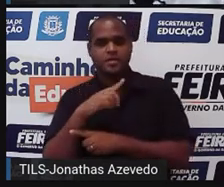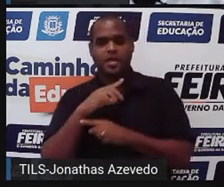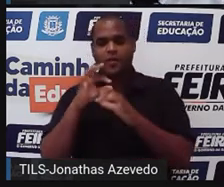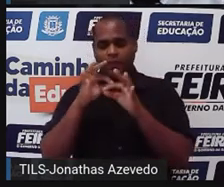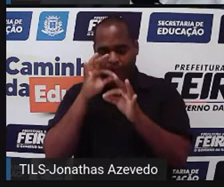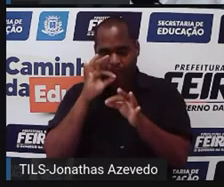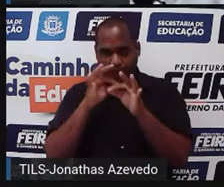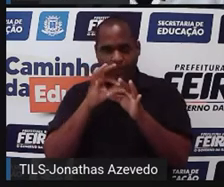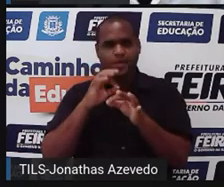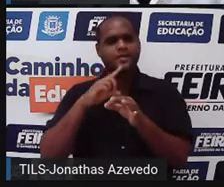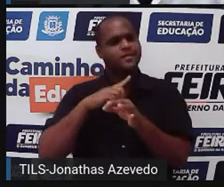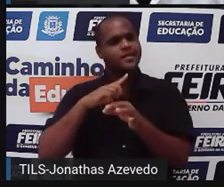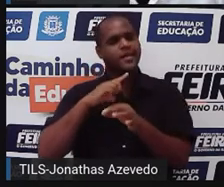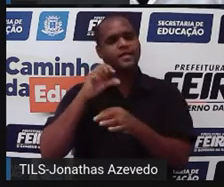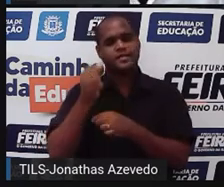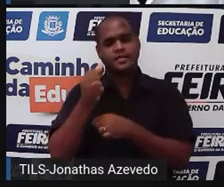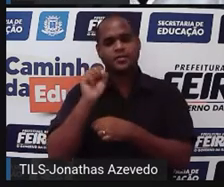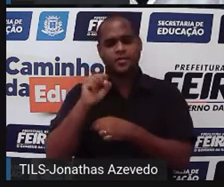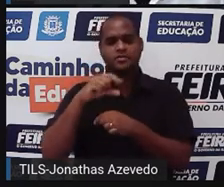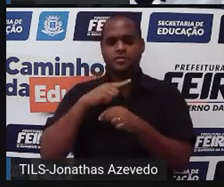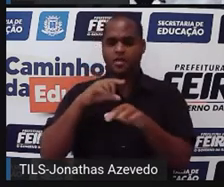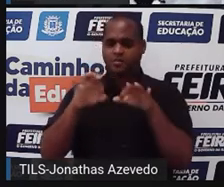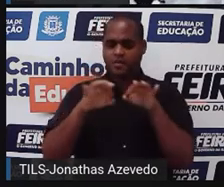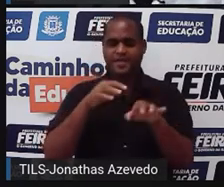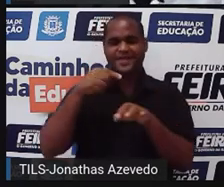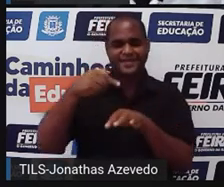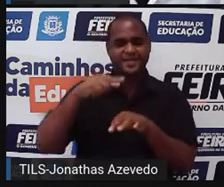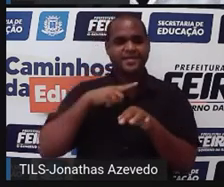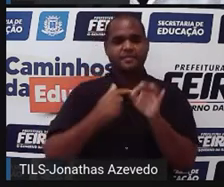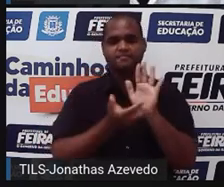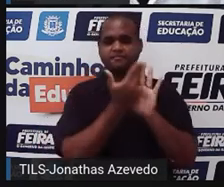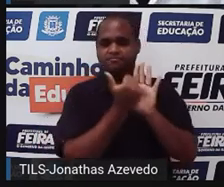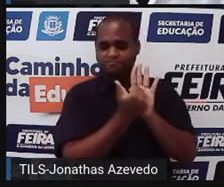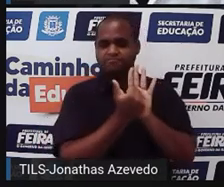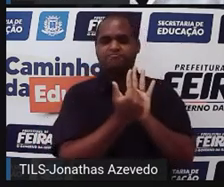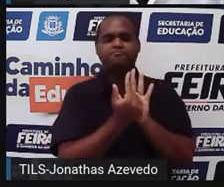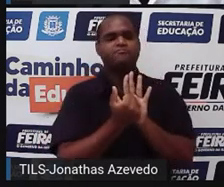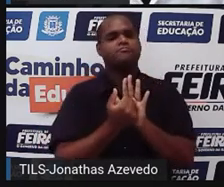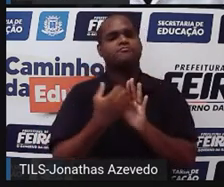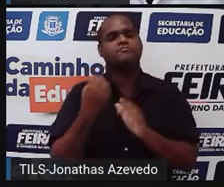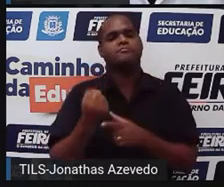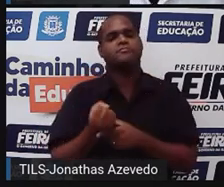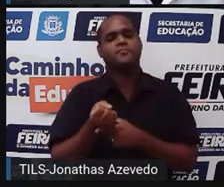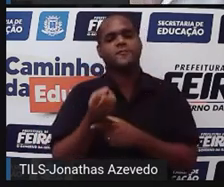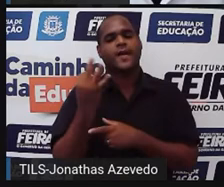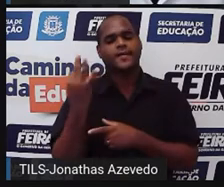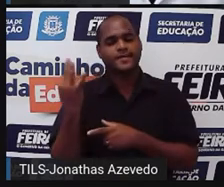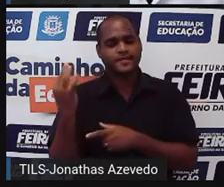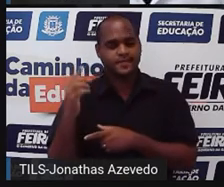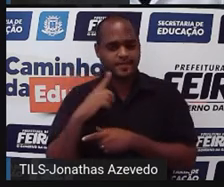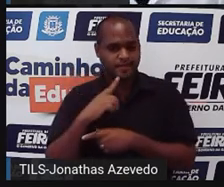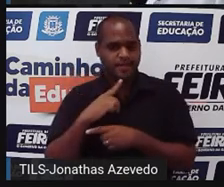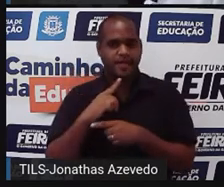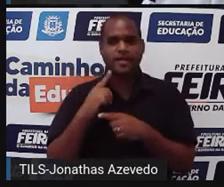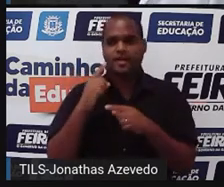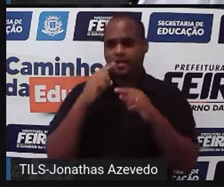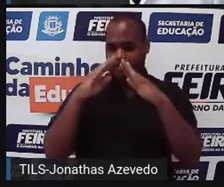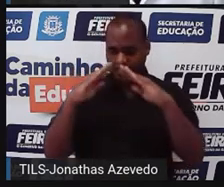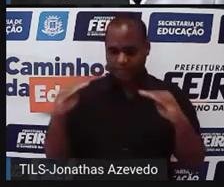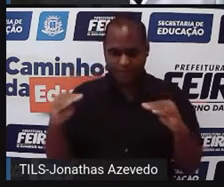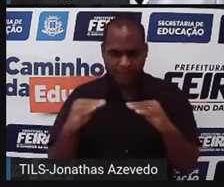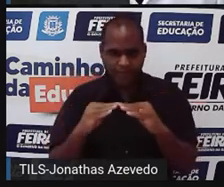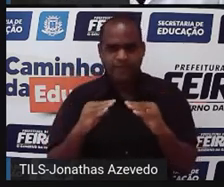esses 68 canudos construíram sete figuras. Quantas, quantos cubos e quantas pirâmides